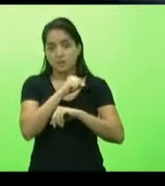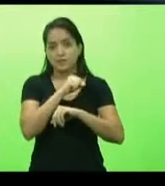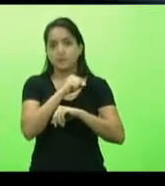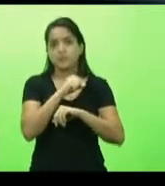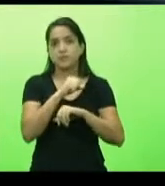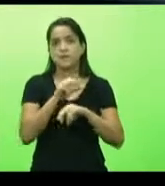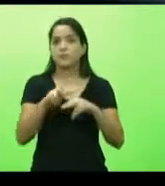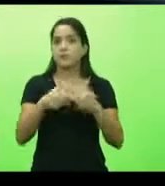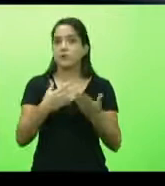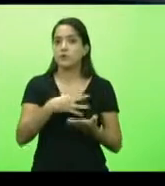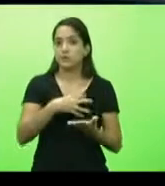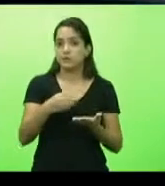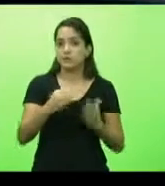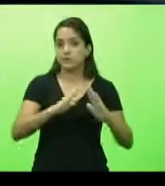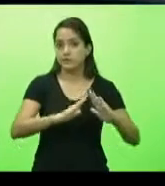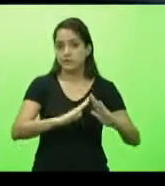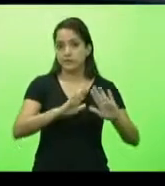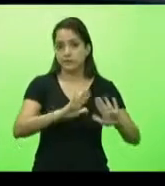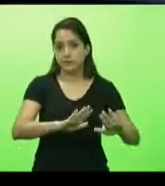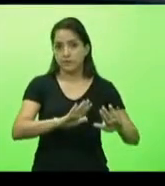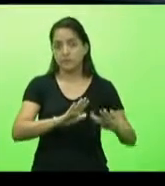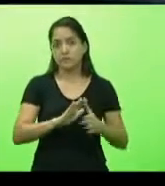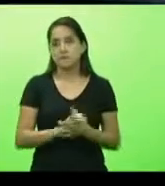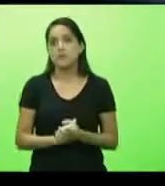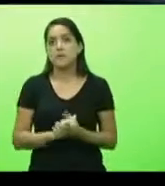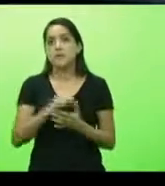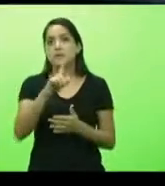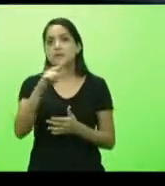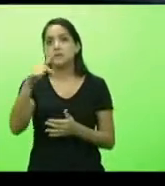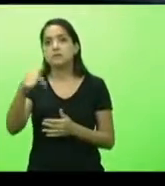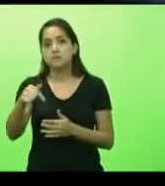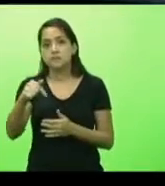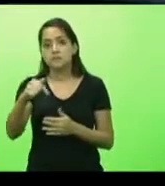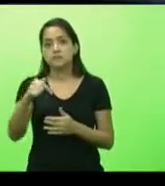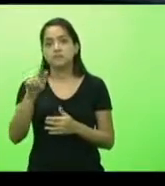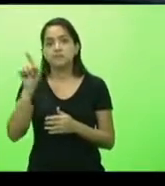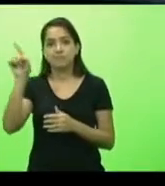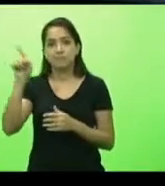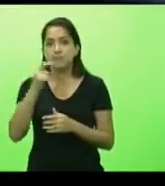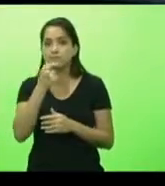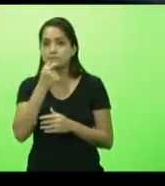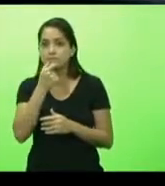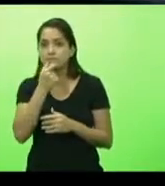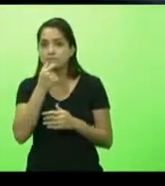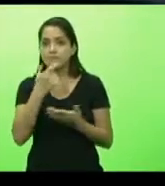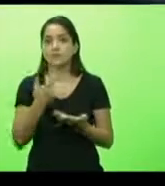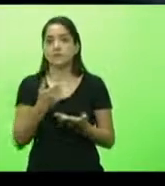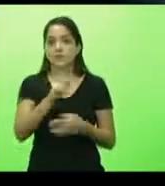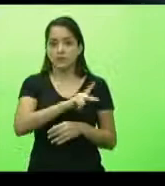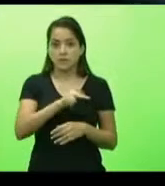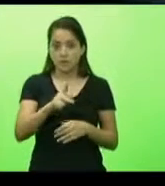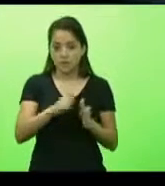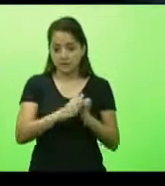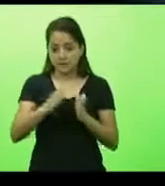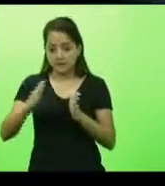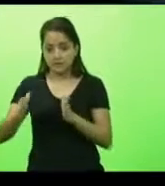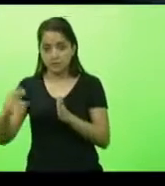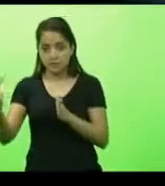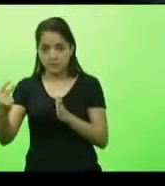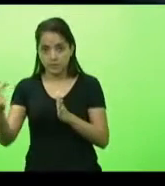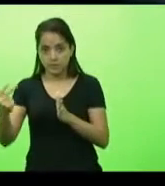casa novamente. Décimo sétimo, o Reino Unido inseriu professores na segunda fase de vacinação,